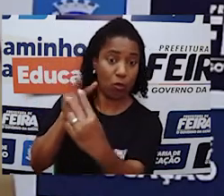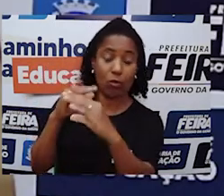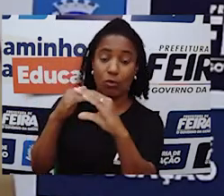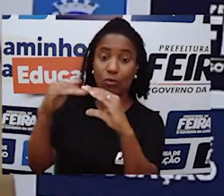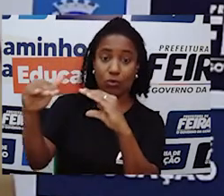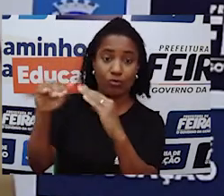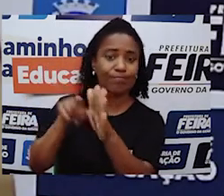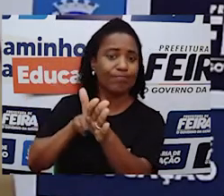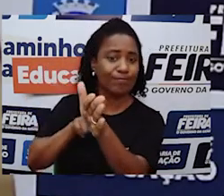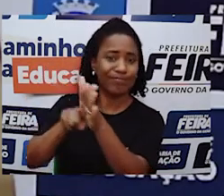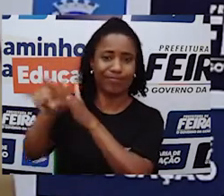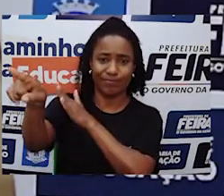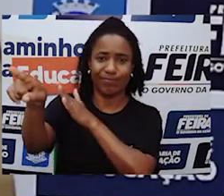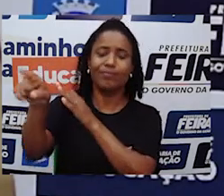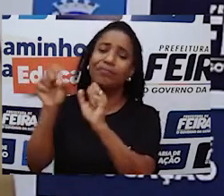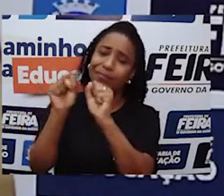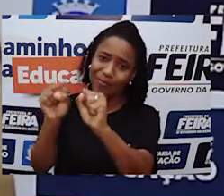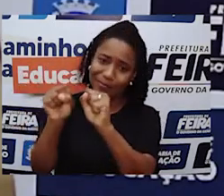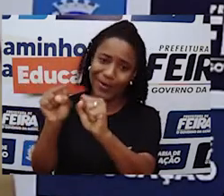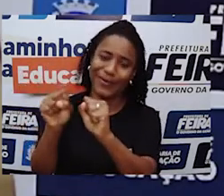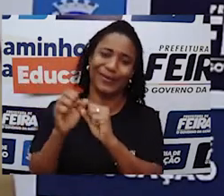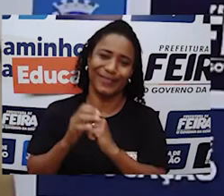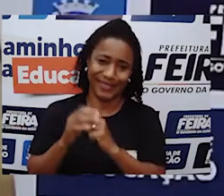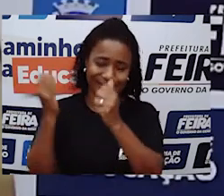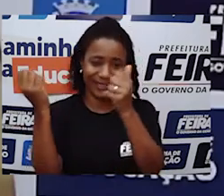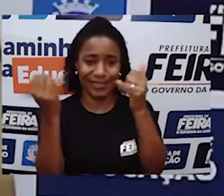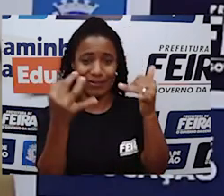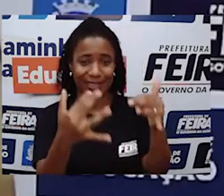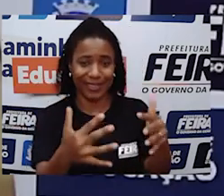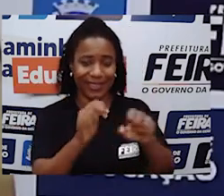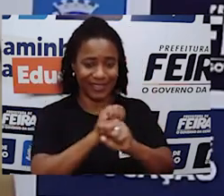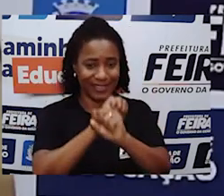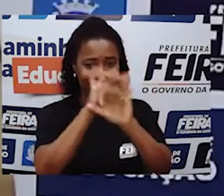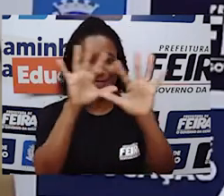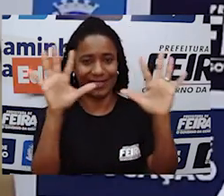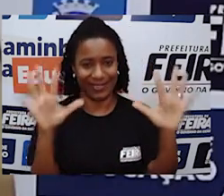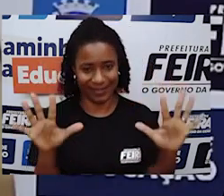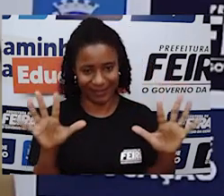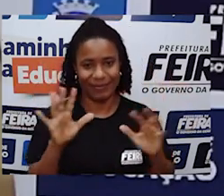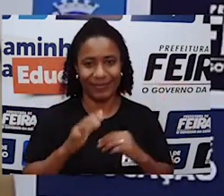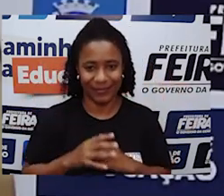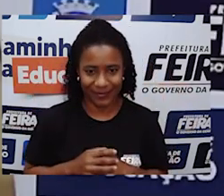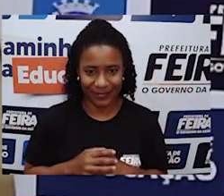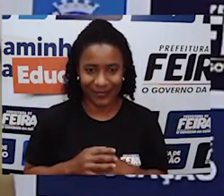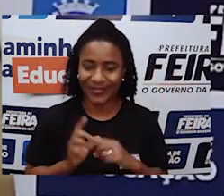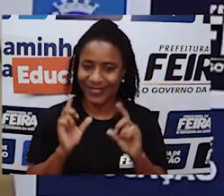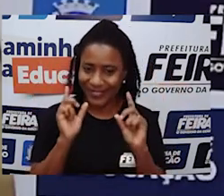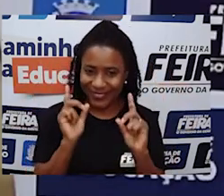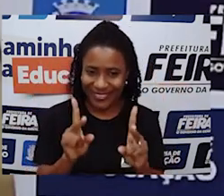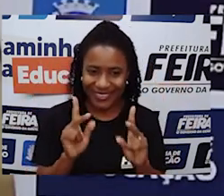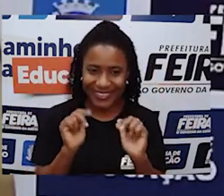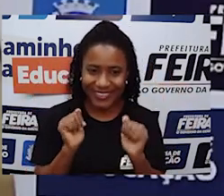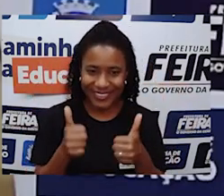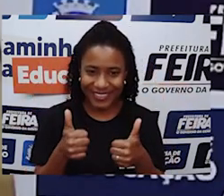estuda, ou se uma professora, busque tirar essas dúvidas. Ok?